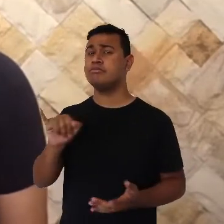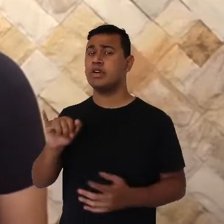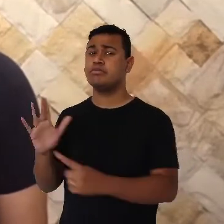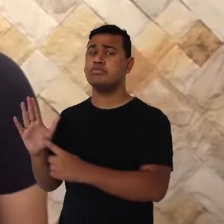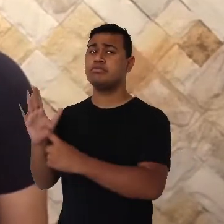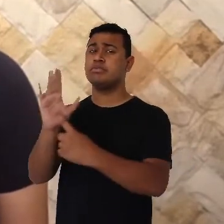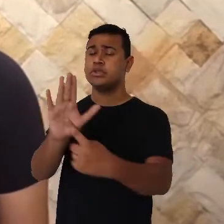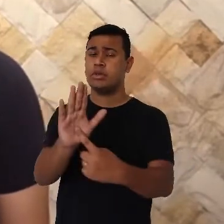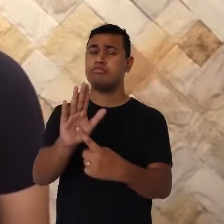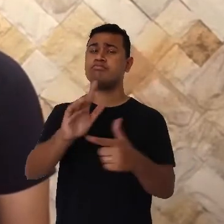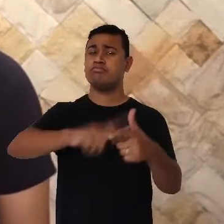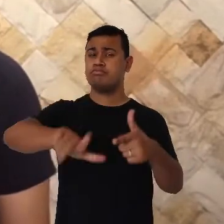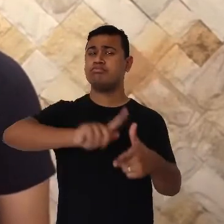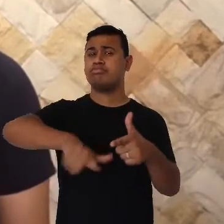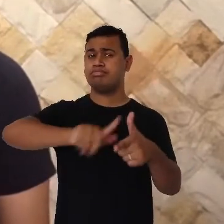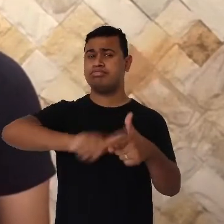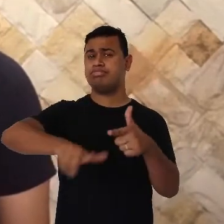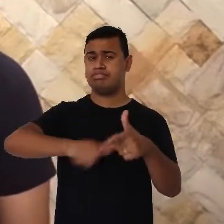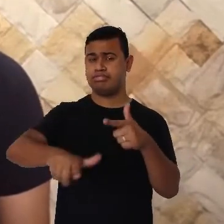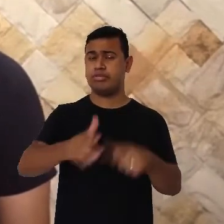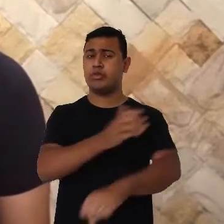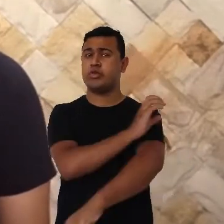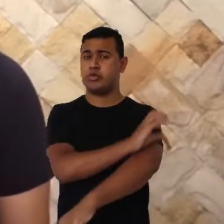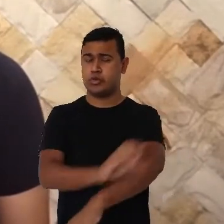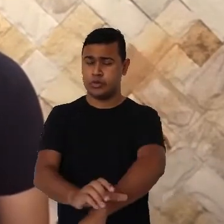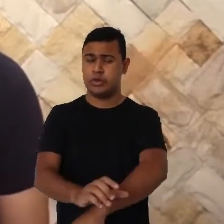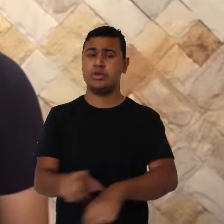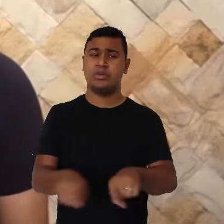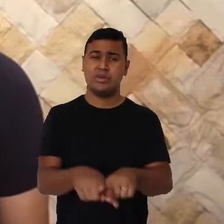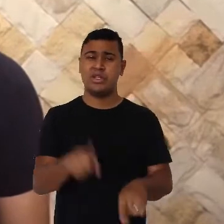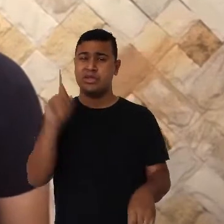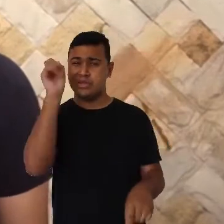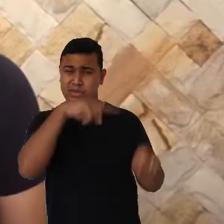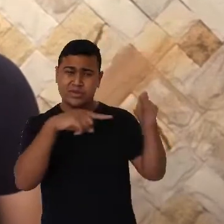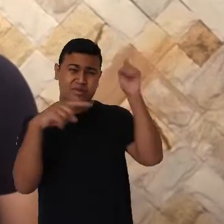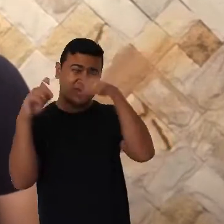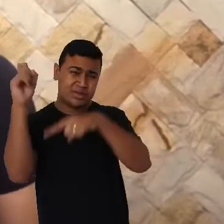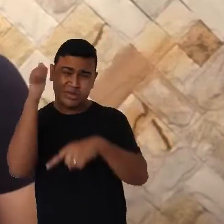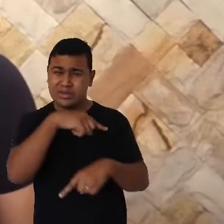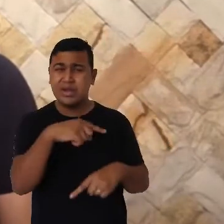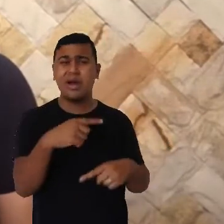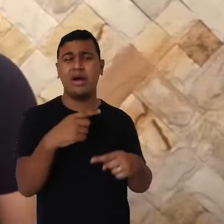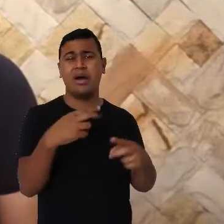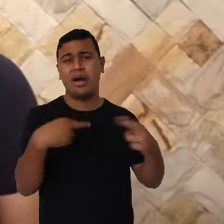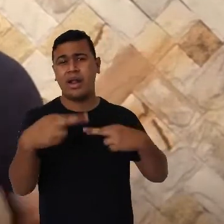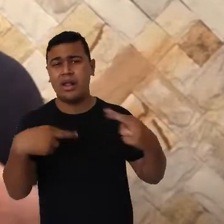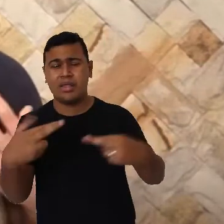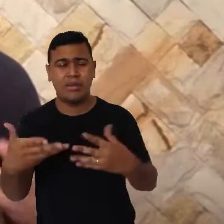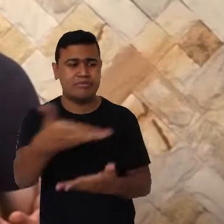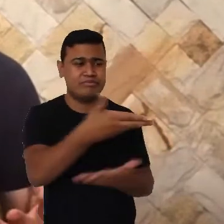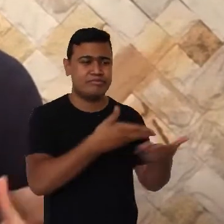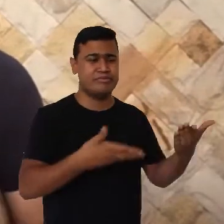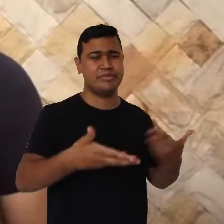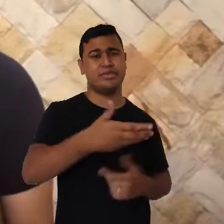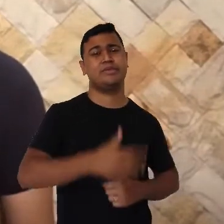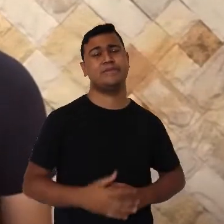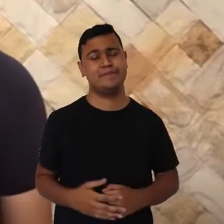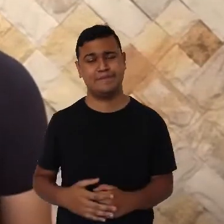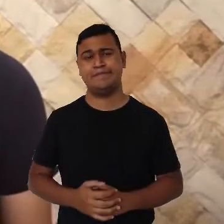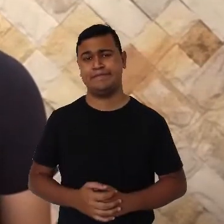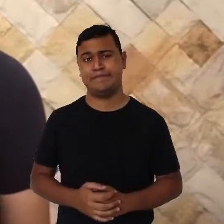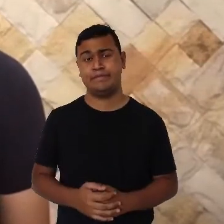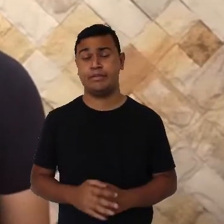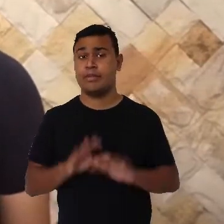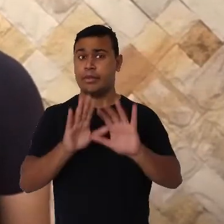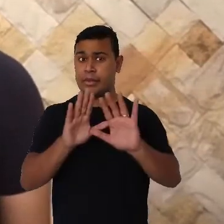problemáticos e dificuldades nos relacionamentos interpessoais no futuro. Por outro lado, crianças